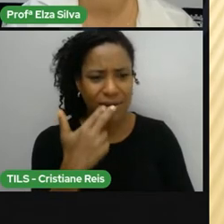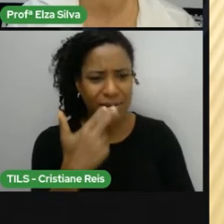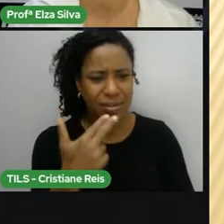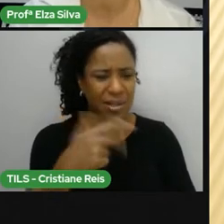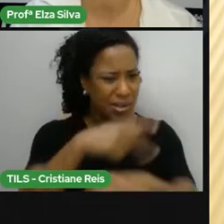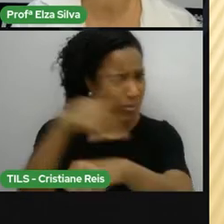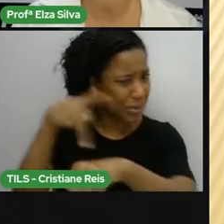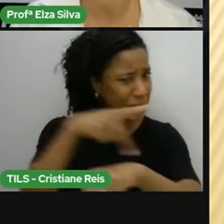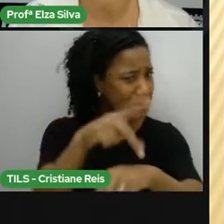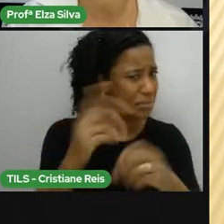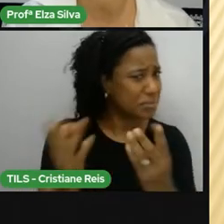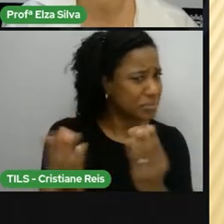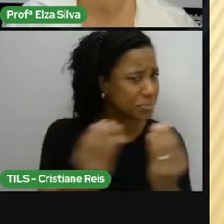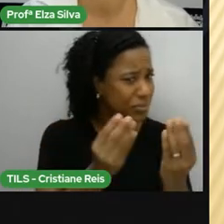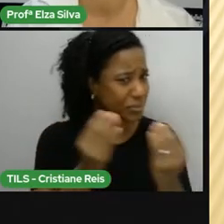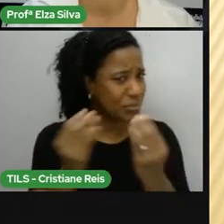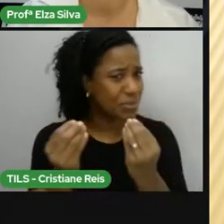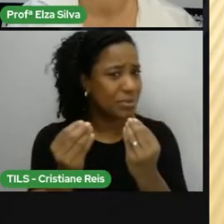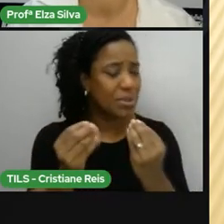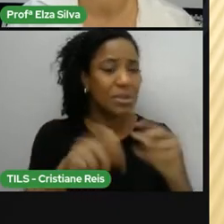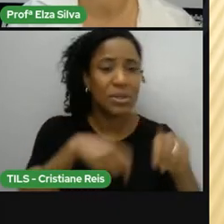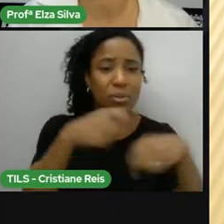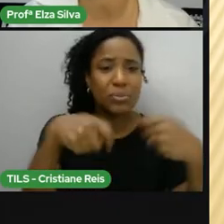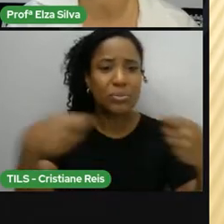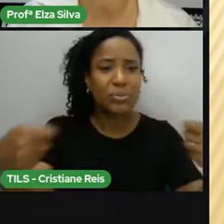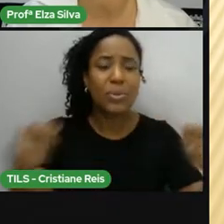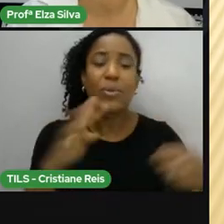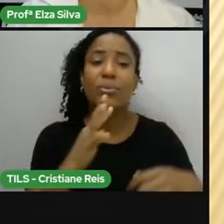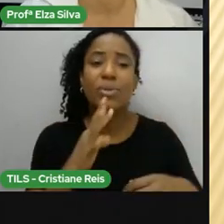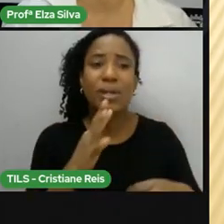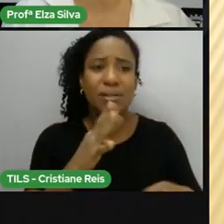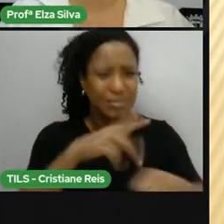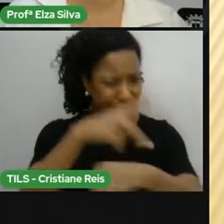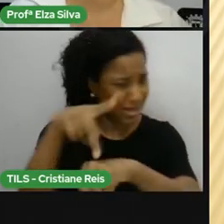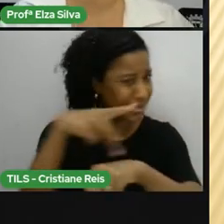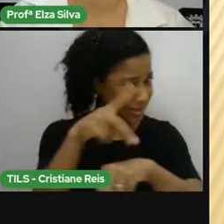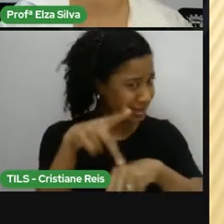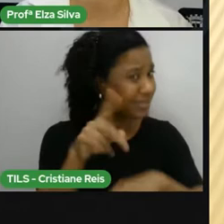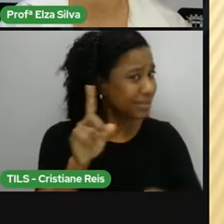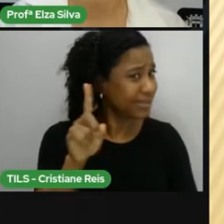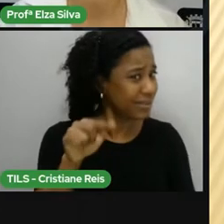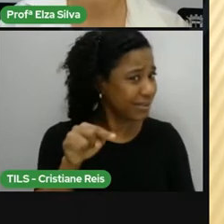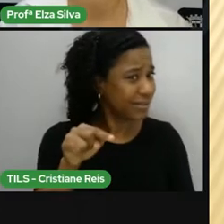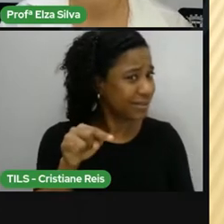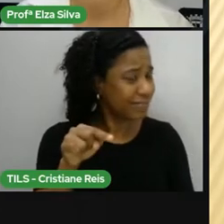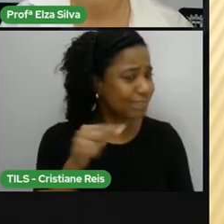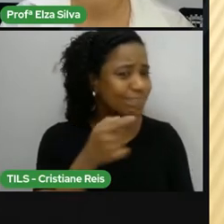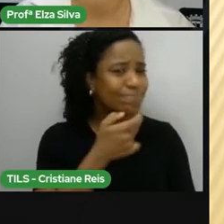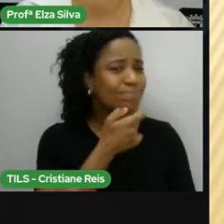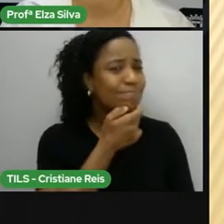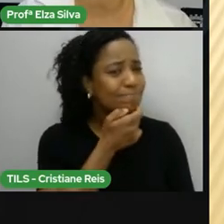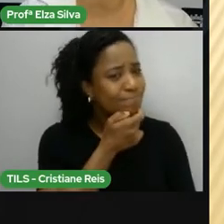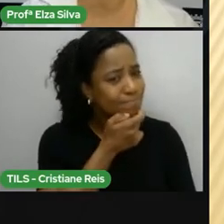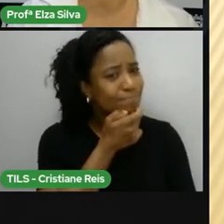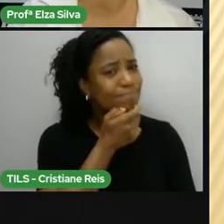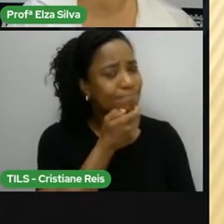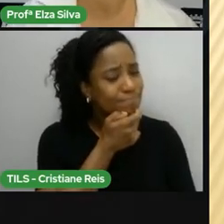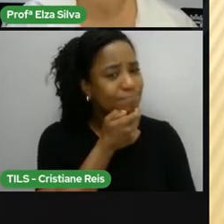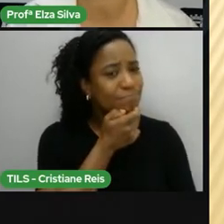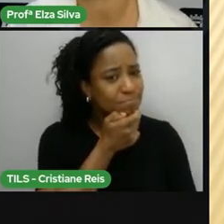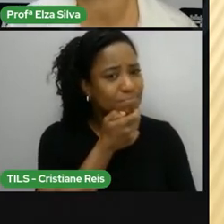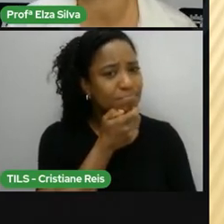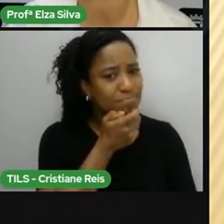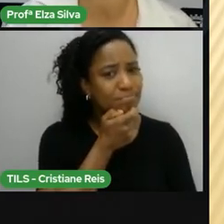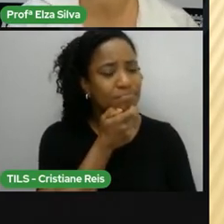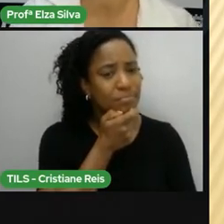Será que nós conhecemos metade desses países que falam esse idioma? E essas palavras